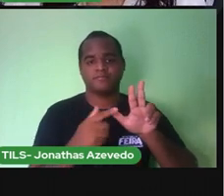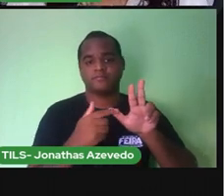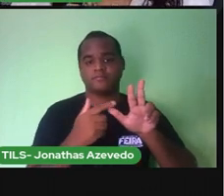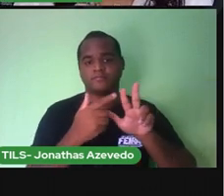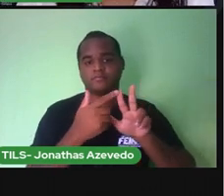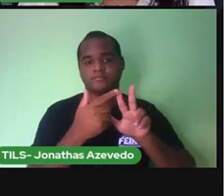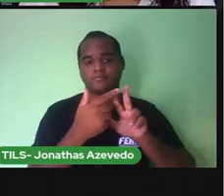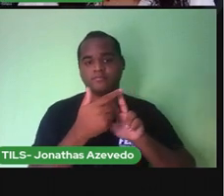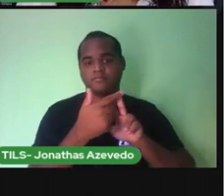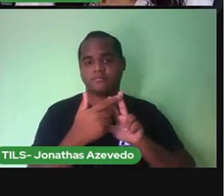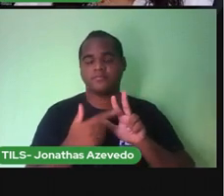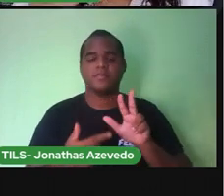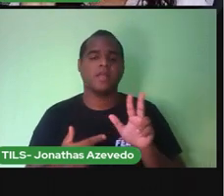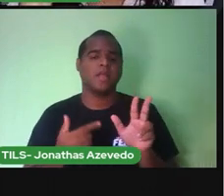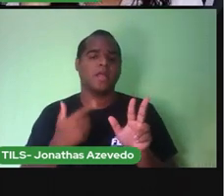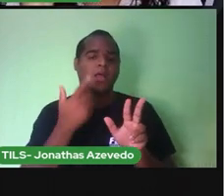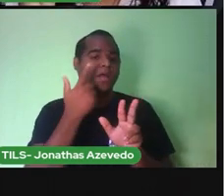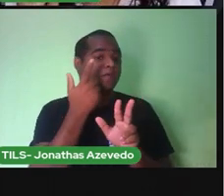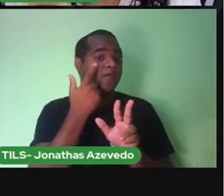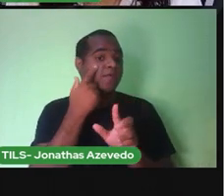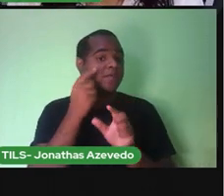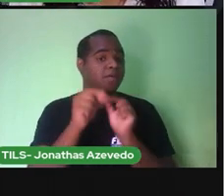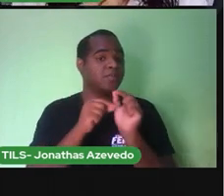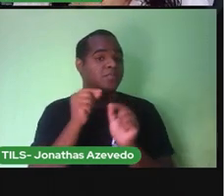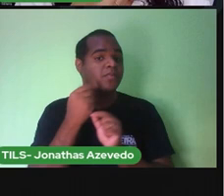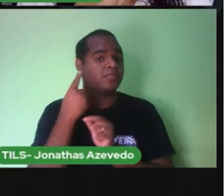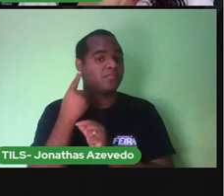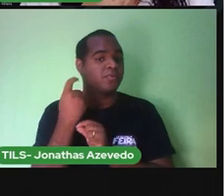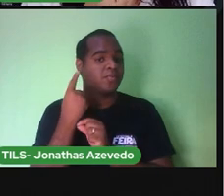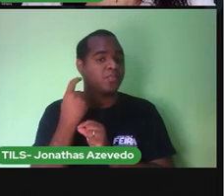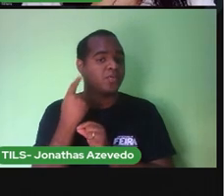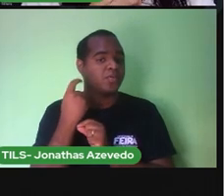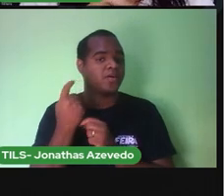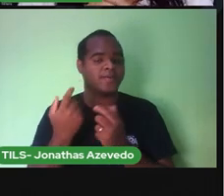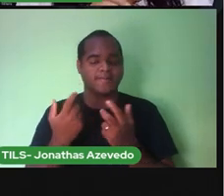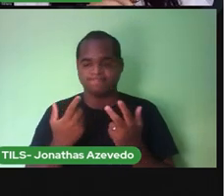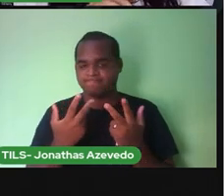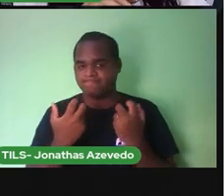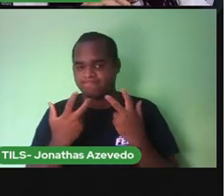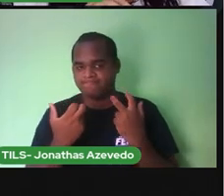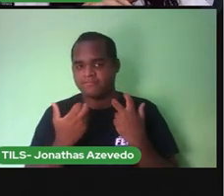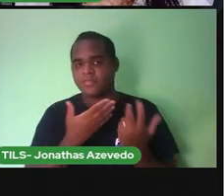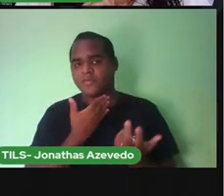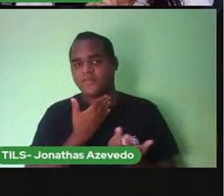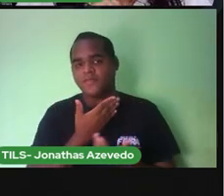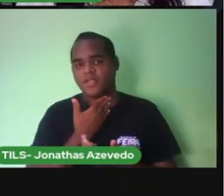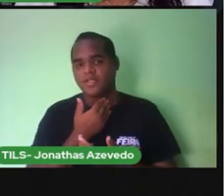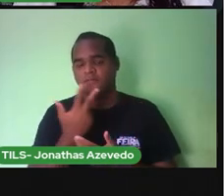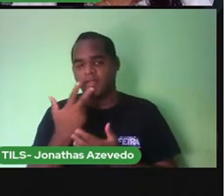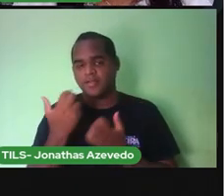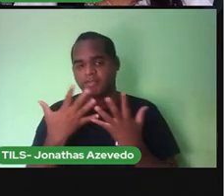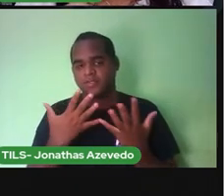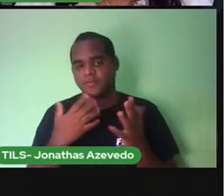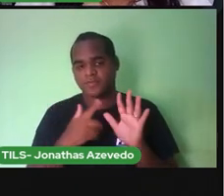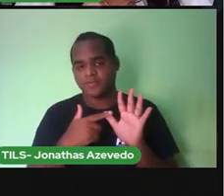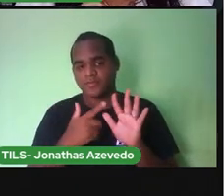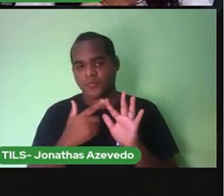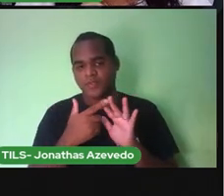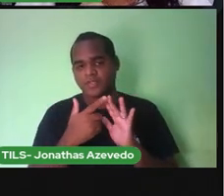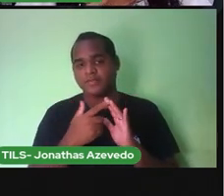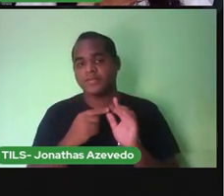gente tem que perceber o som e na hora da fala, a gente colocar os dedinhos. Olha só.